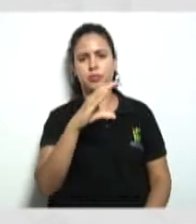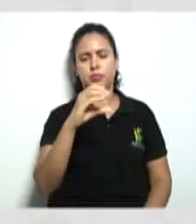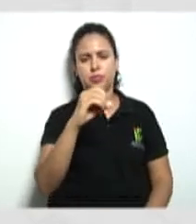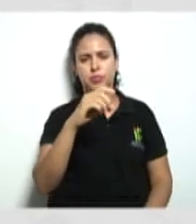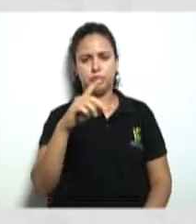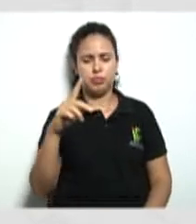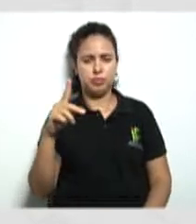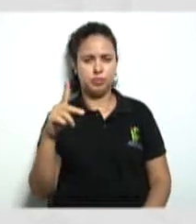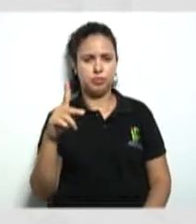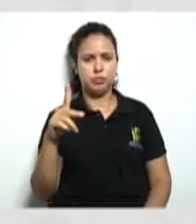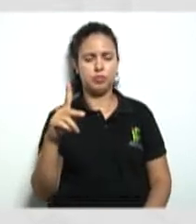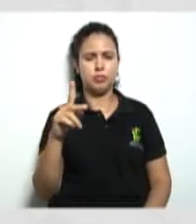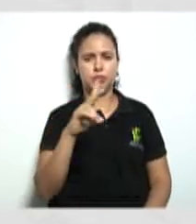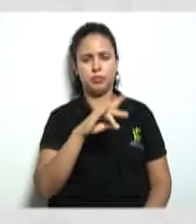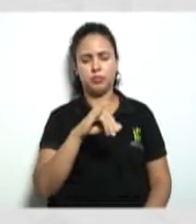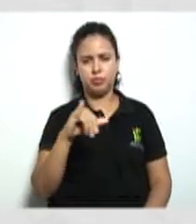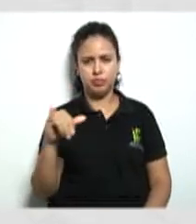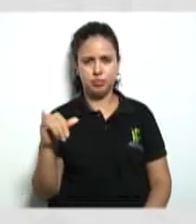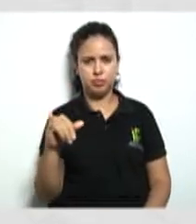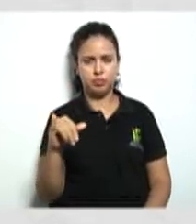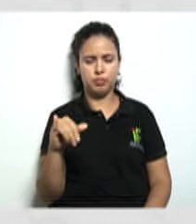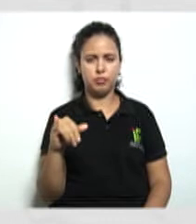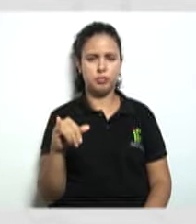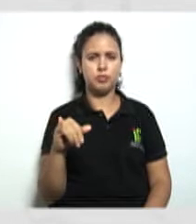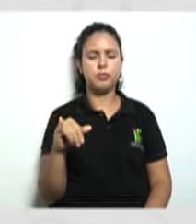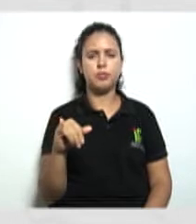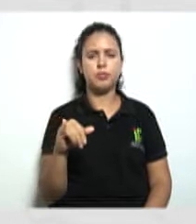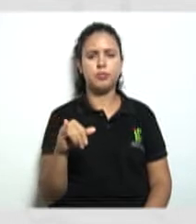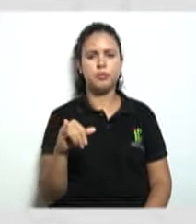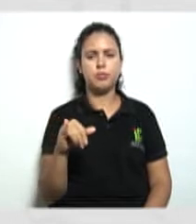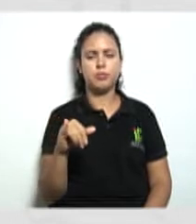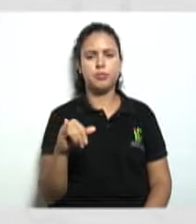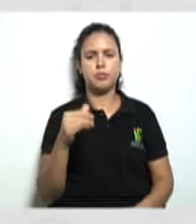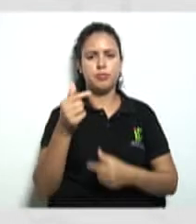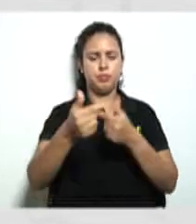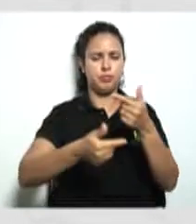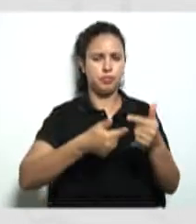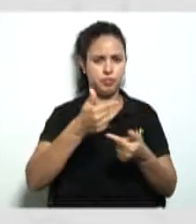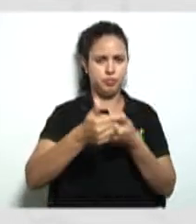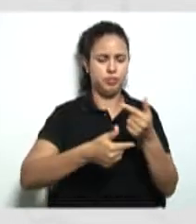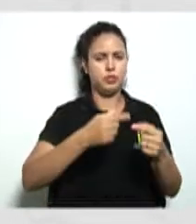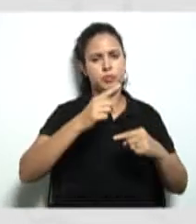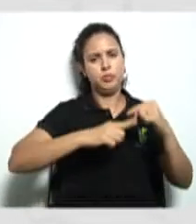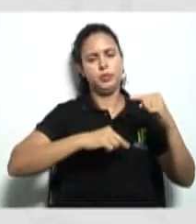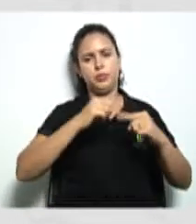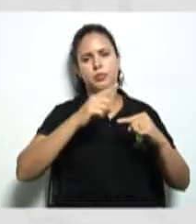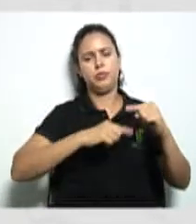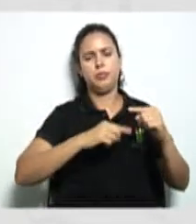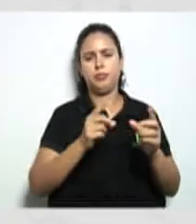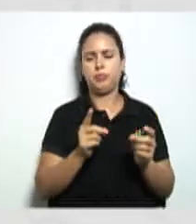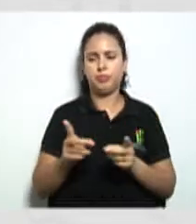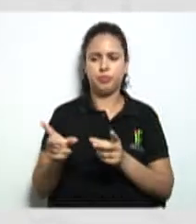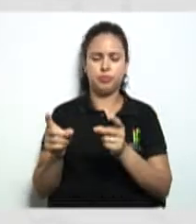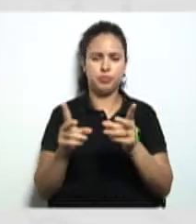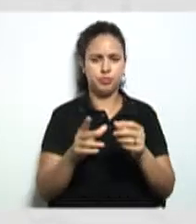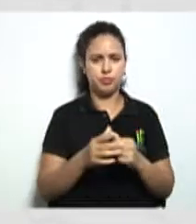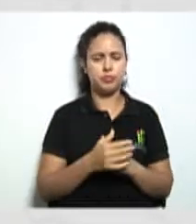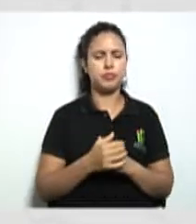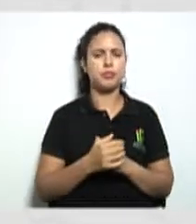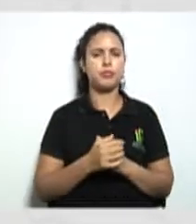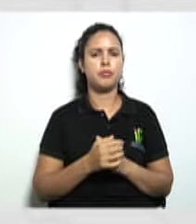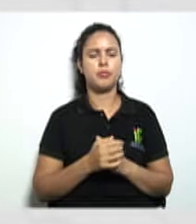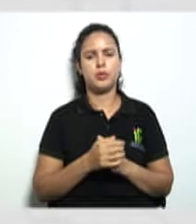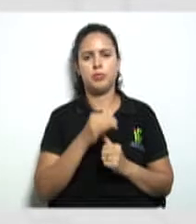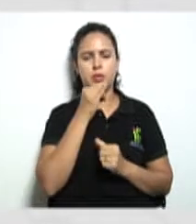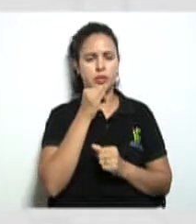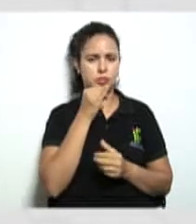ela vai é oferecer determinado produto é vamos pegar um exemplo aqui é